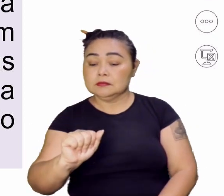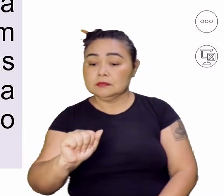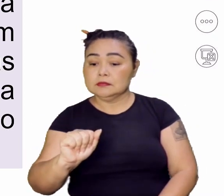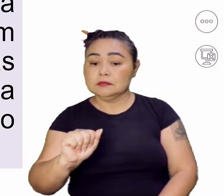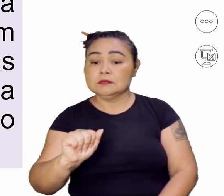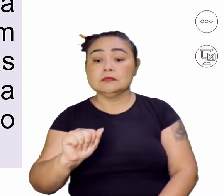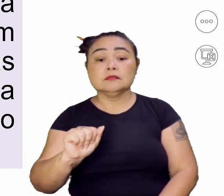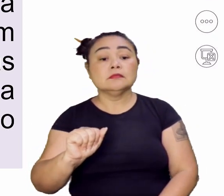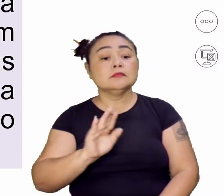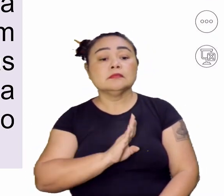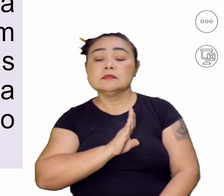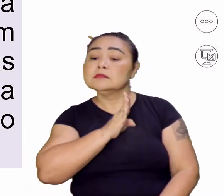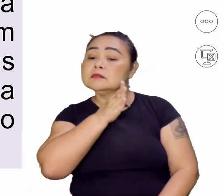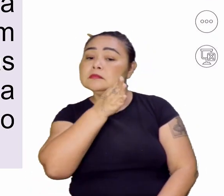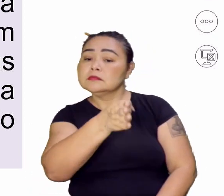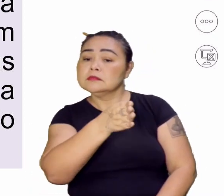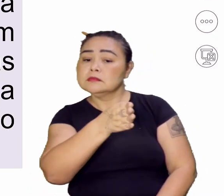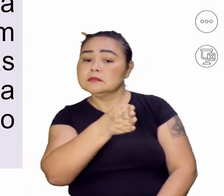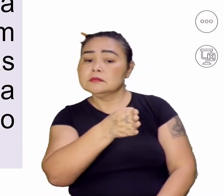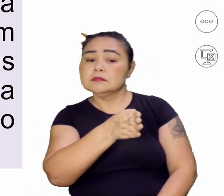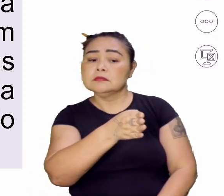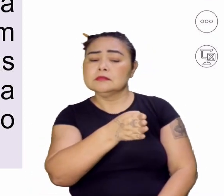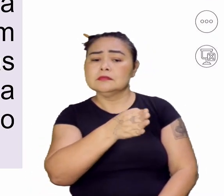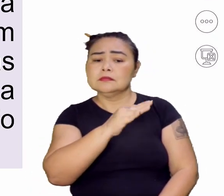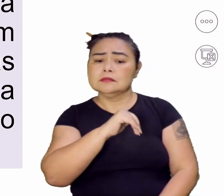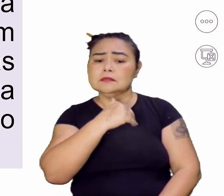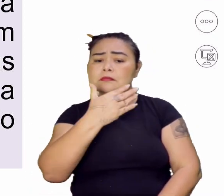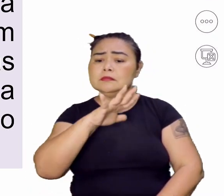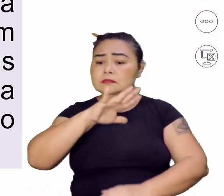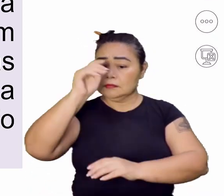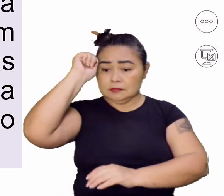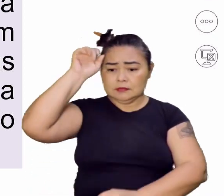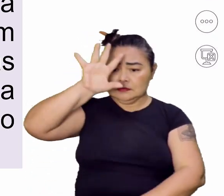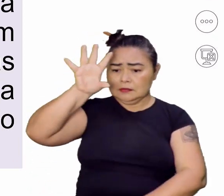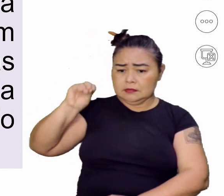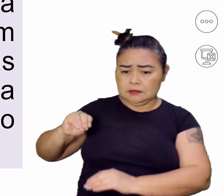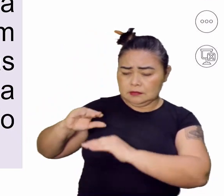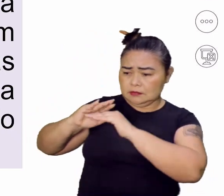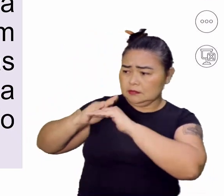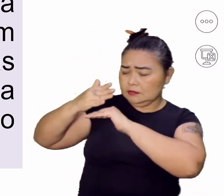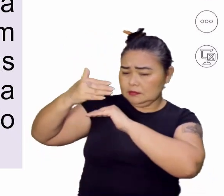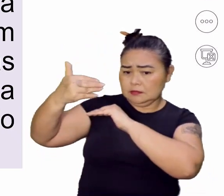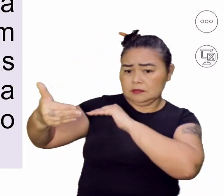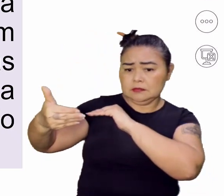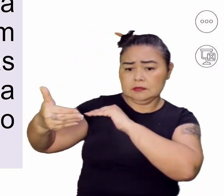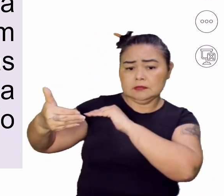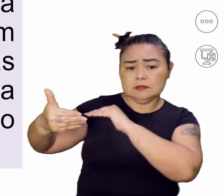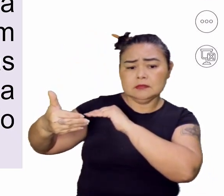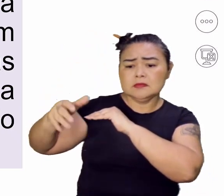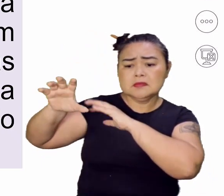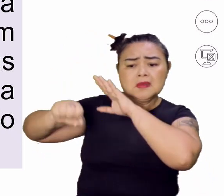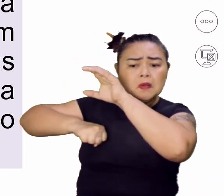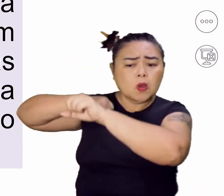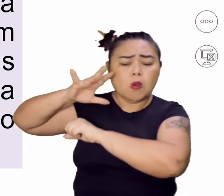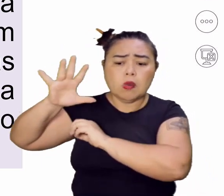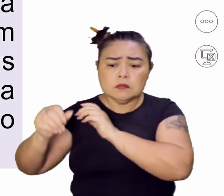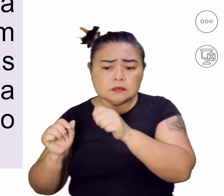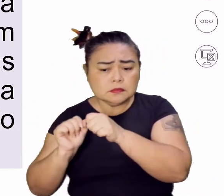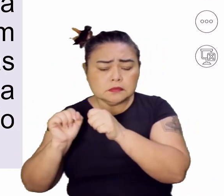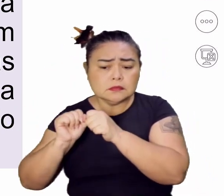Assim, eles vão pilhar a costa da África, eles pilharam a costa da África, ou seja, eles vão saquear a costa da África,